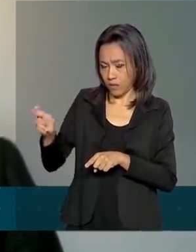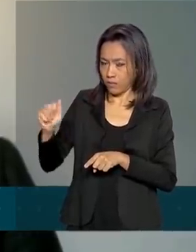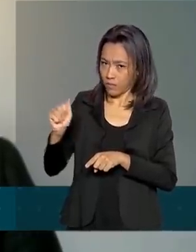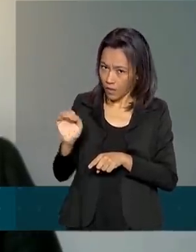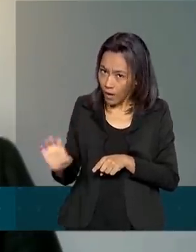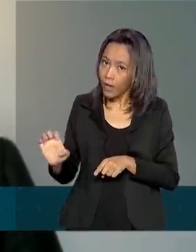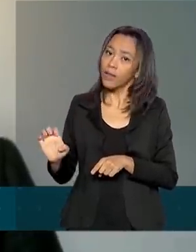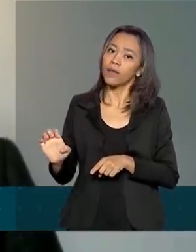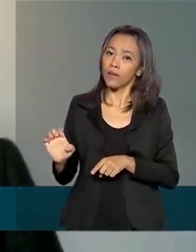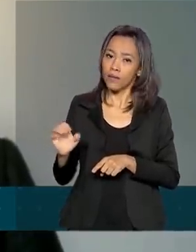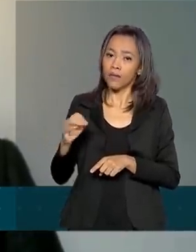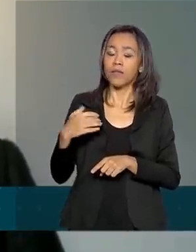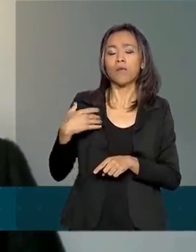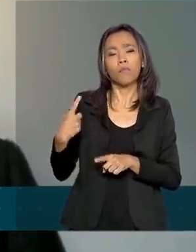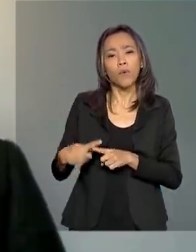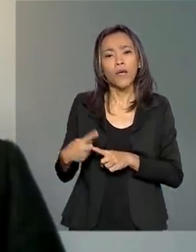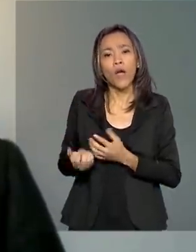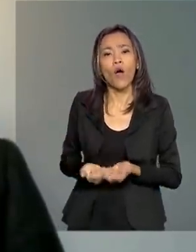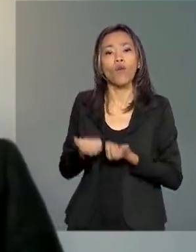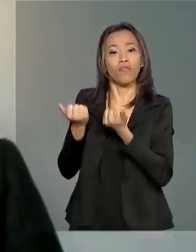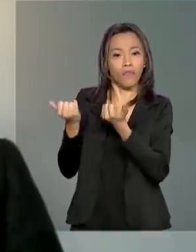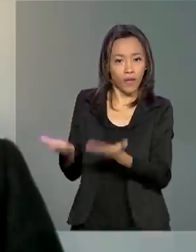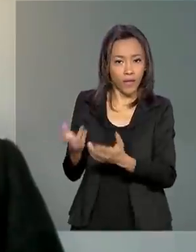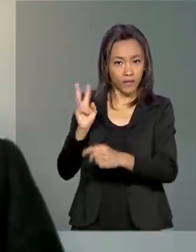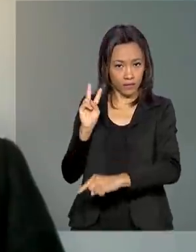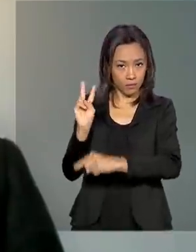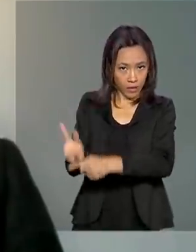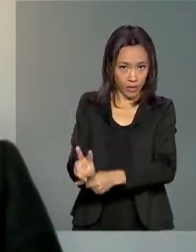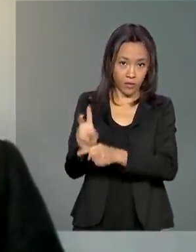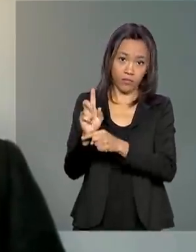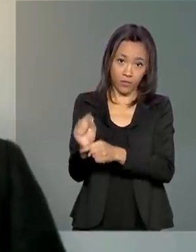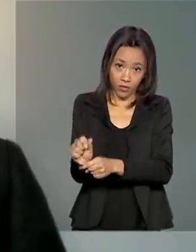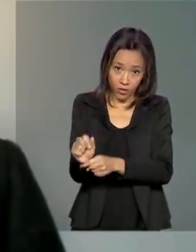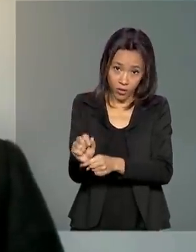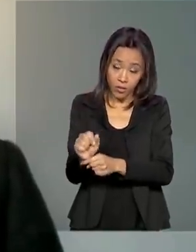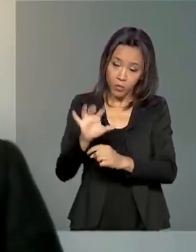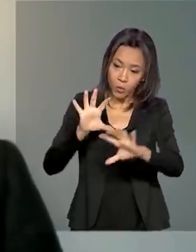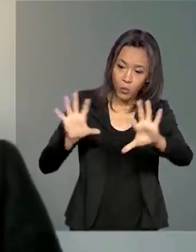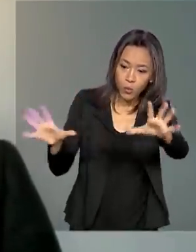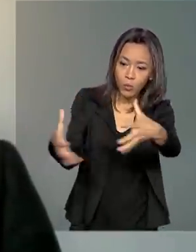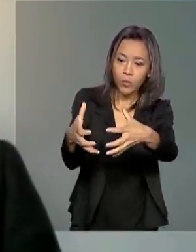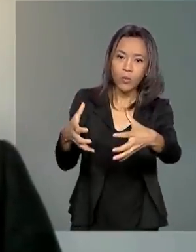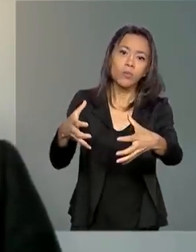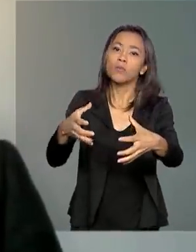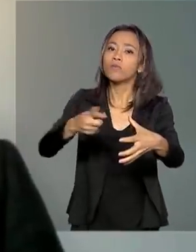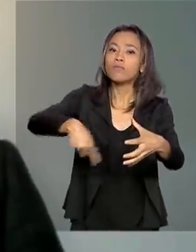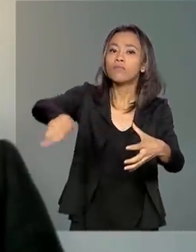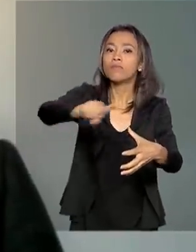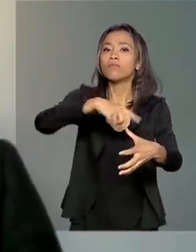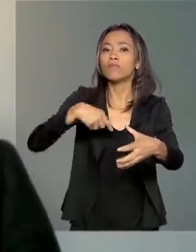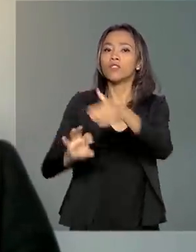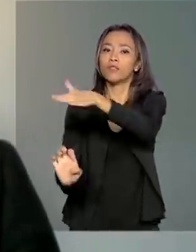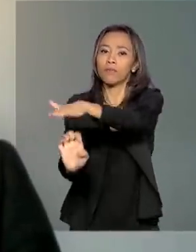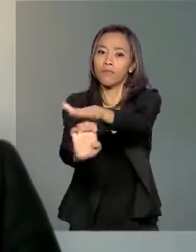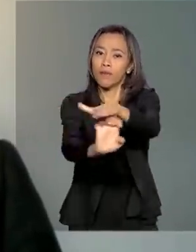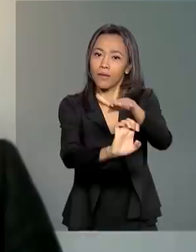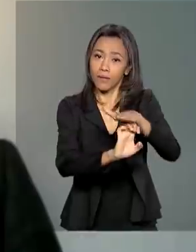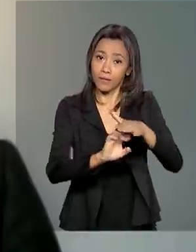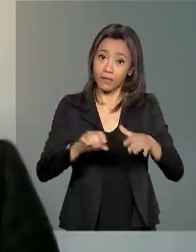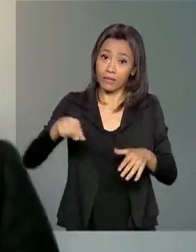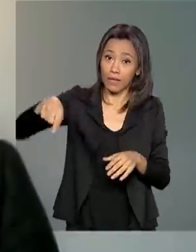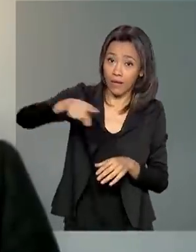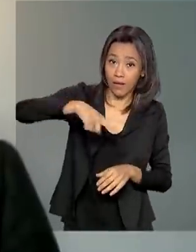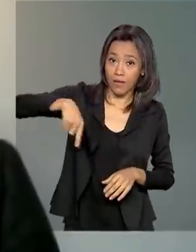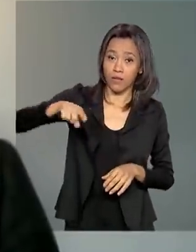oferece o crédito para uma parcela no segmento da economia que não tem tido a